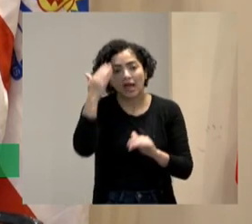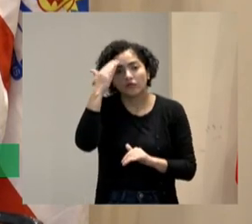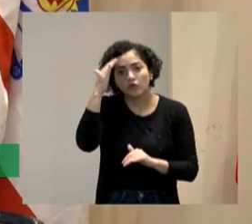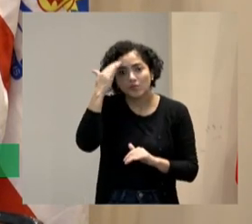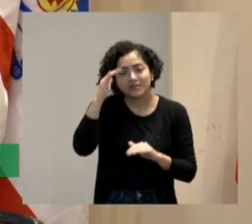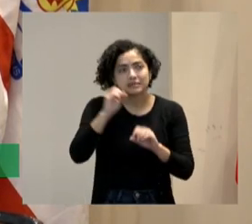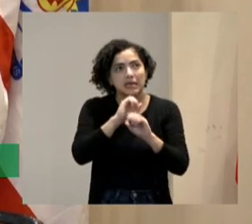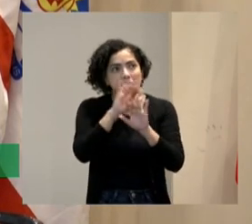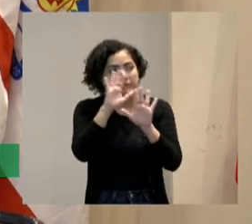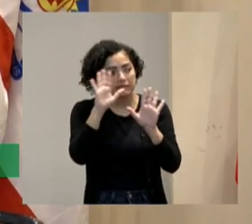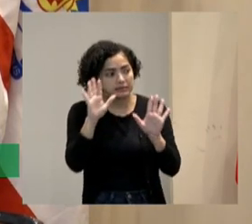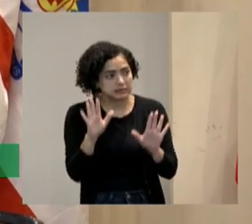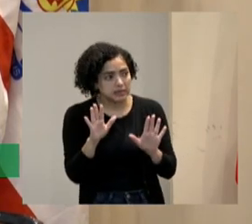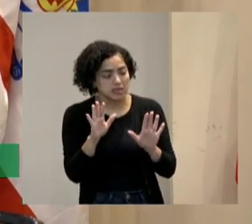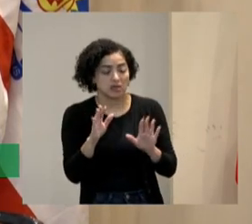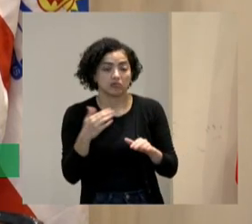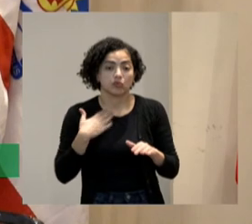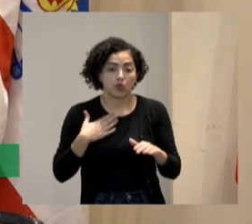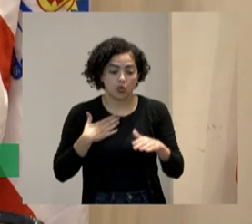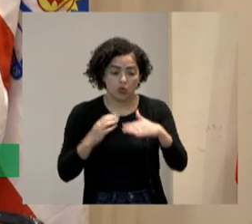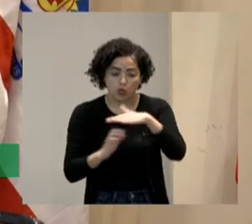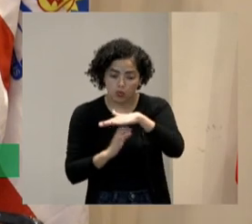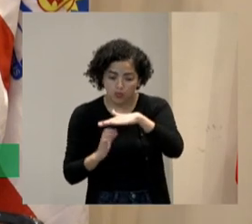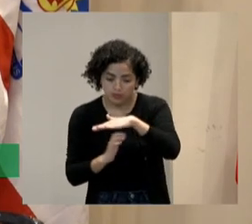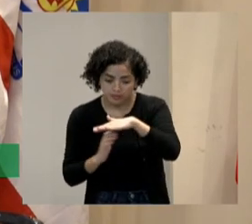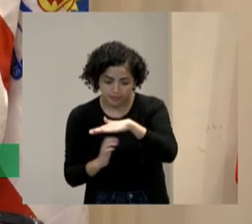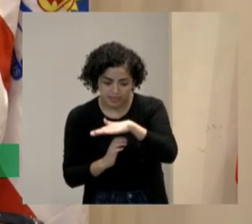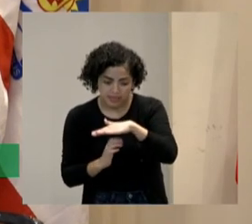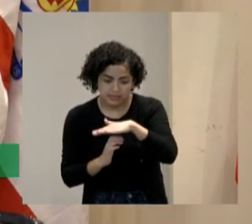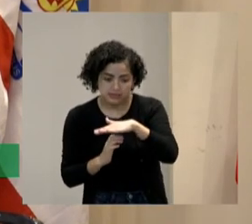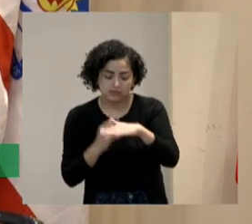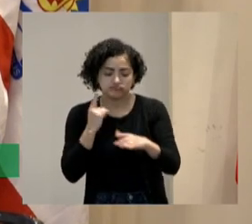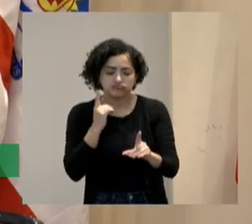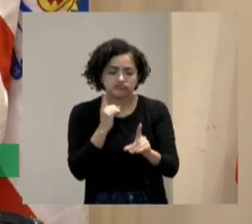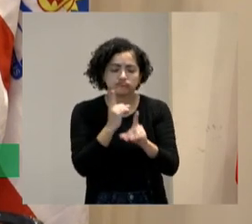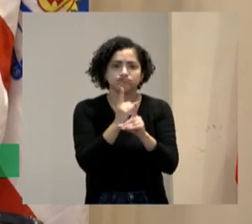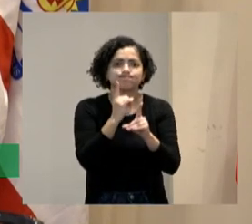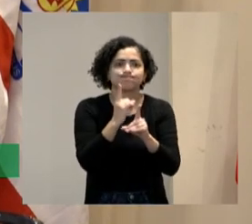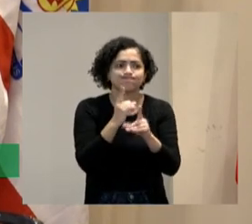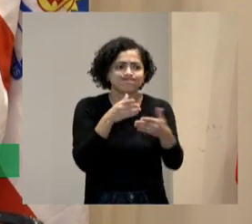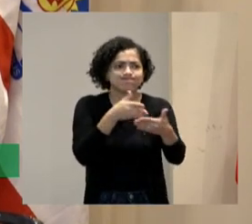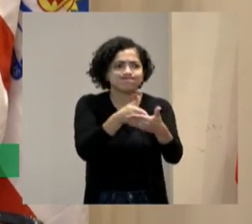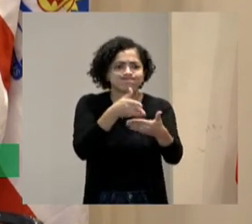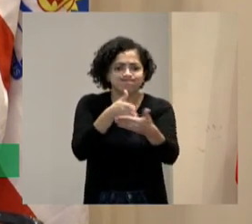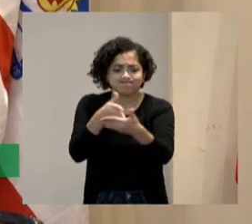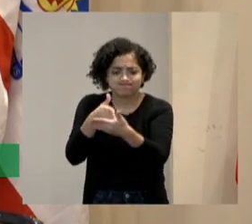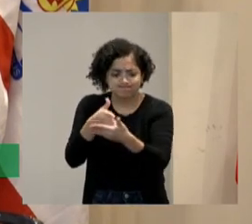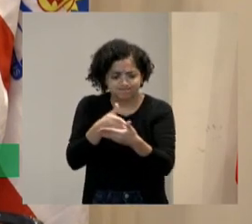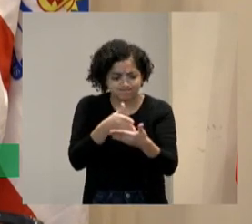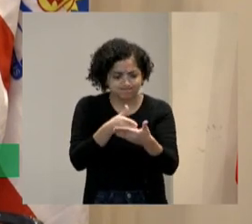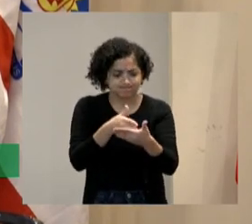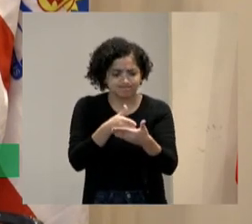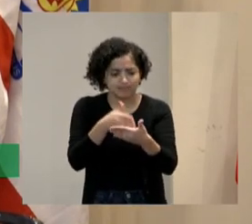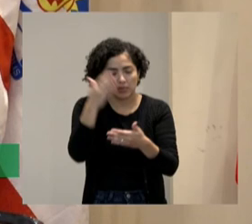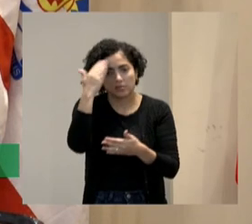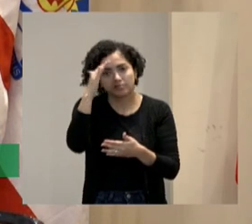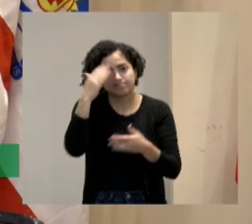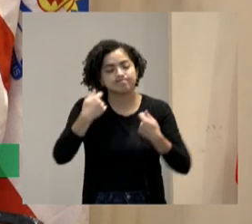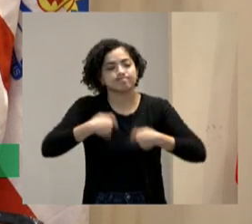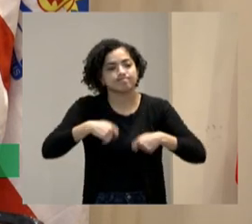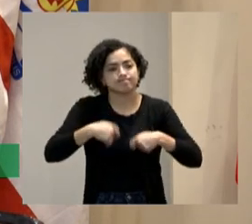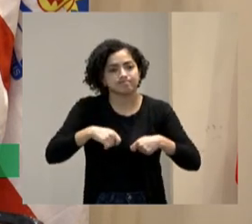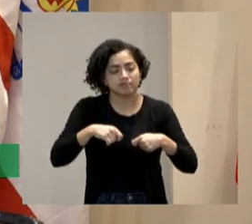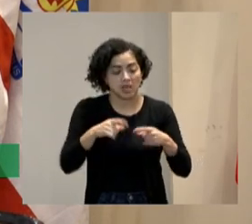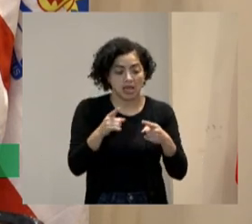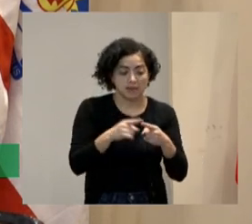acontecendo. Porque como empresa, eu encontrei um bloqueio. Então eu precisava entender. E a minha primeira